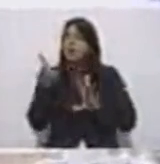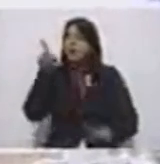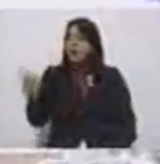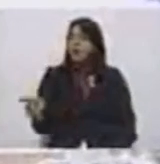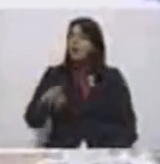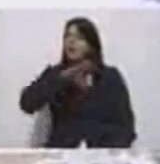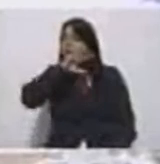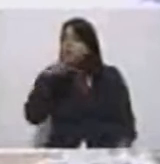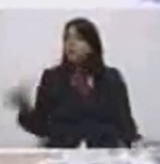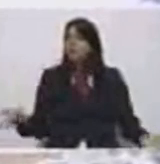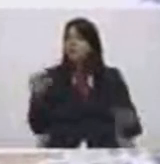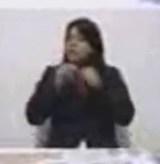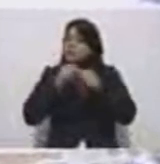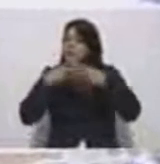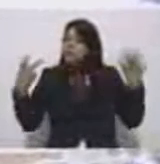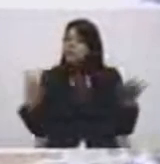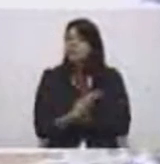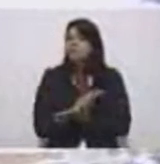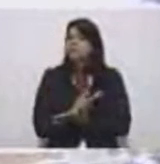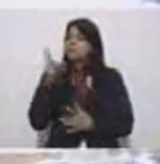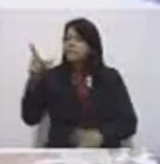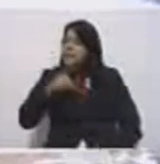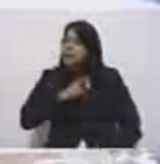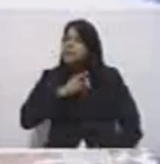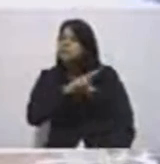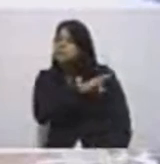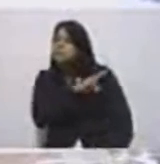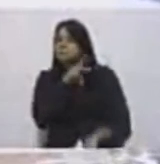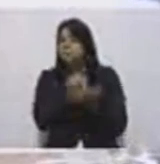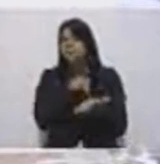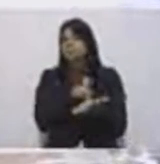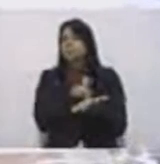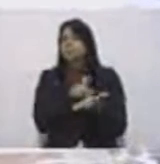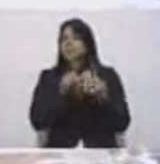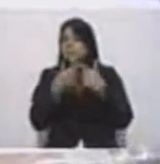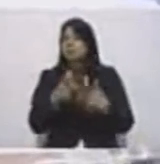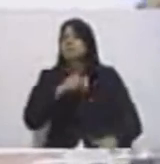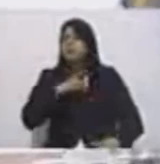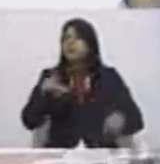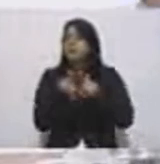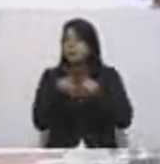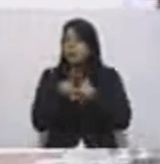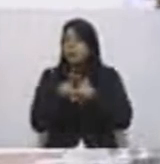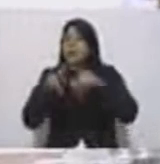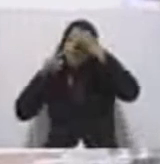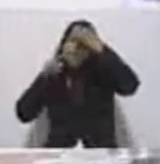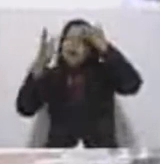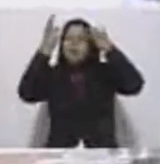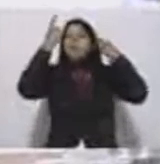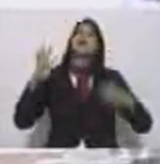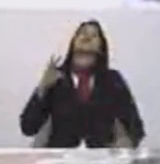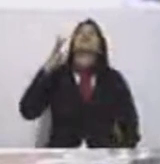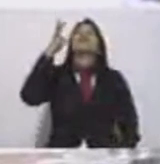política, porque ela tem uma responsabilidade muito grande sobre os ombros, e também tem que olhar para o futuro,